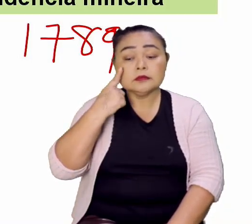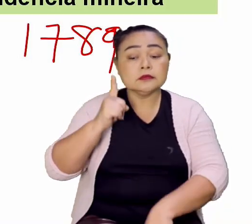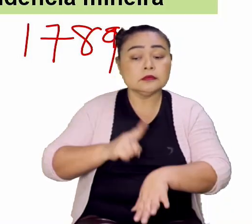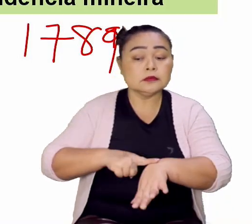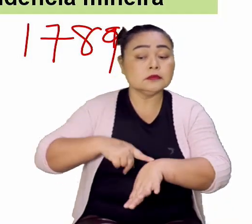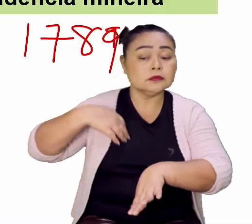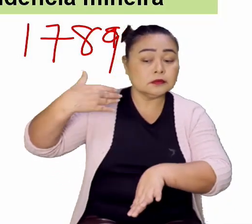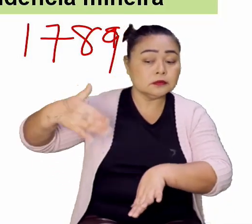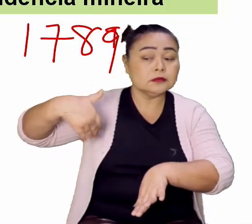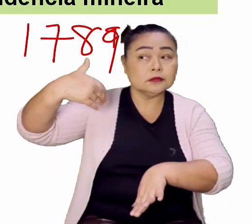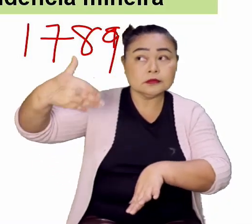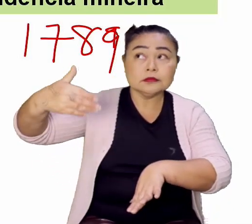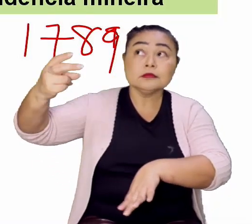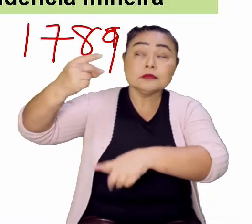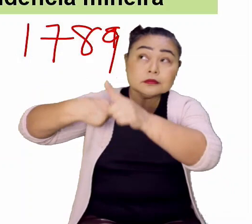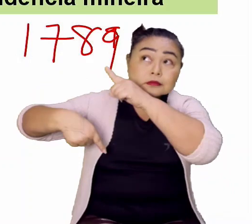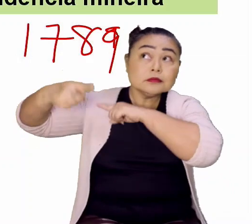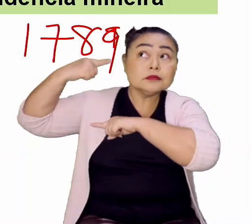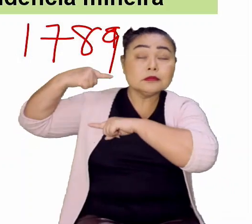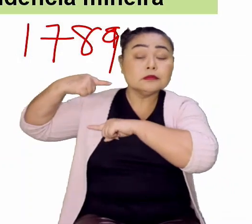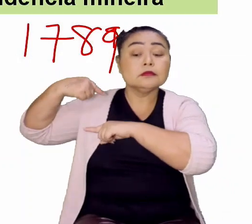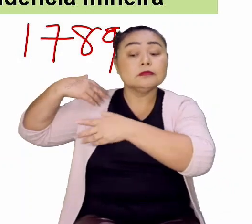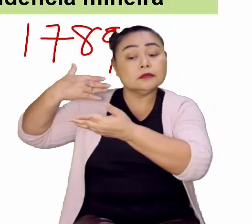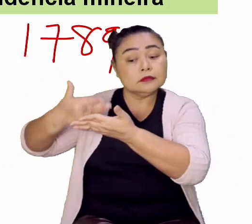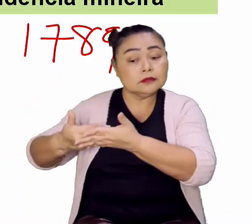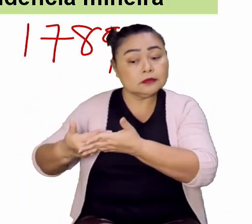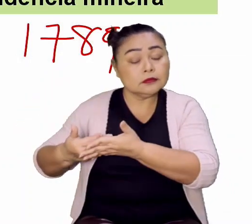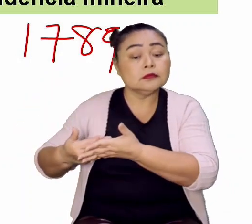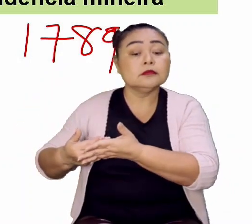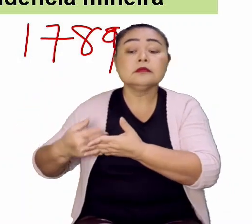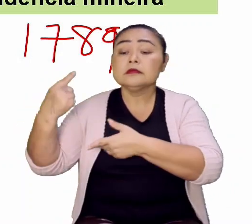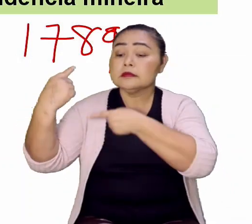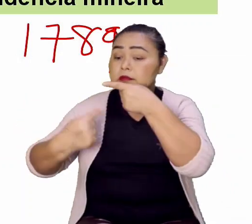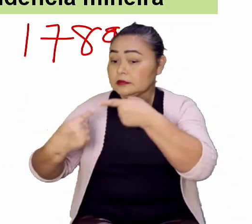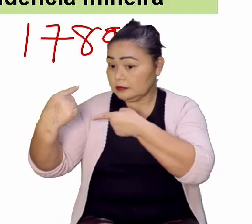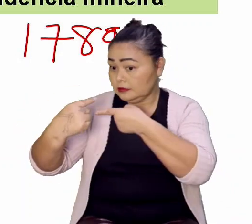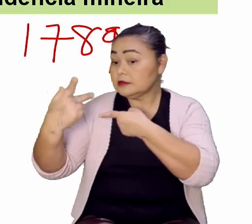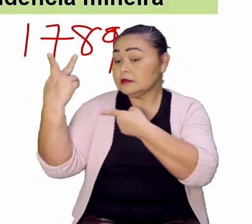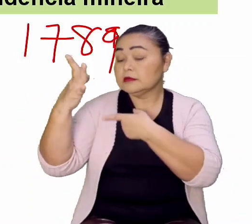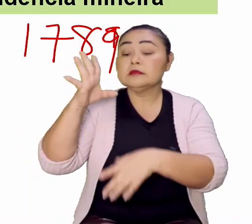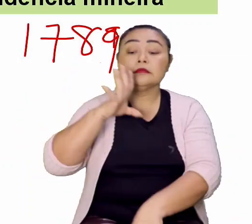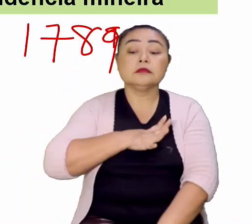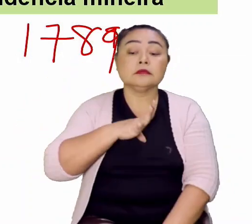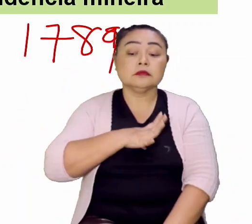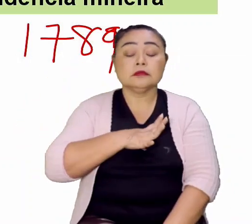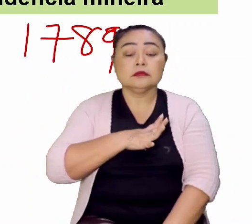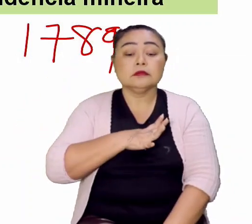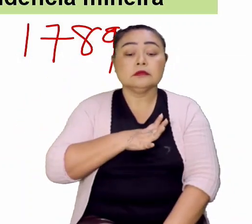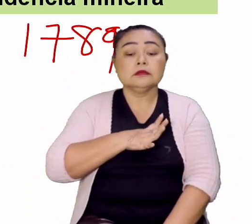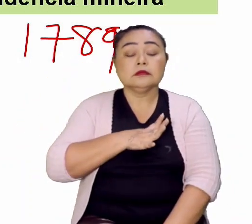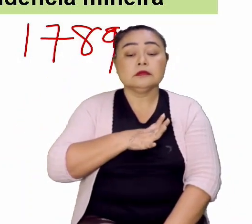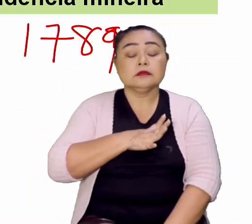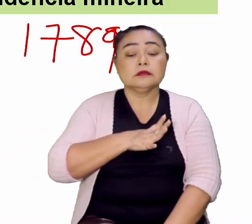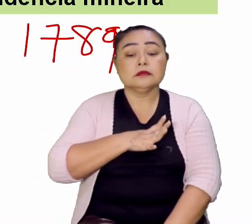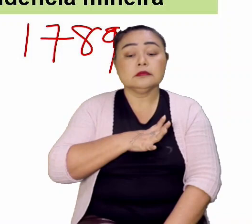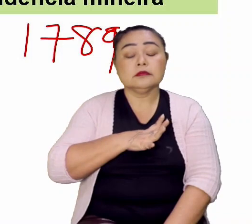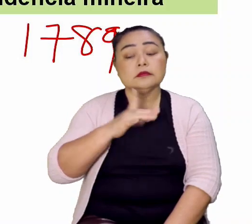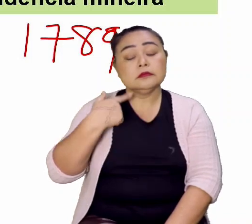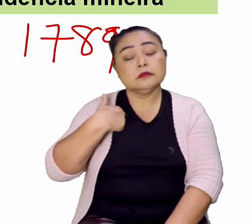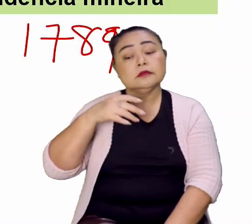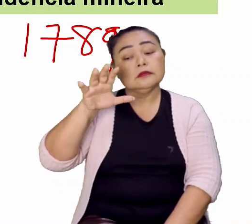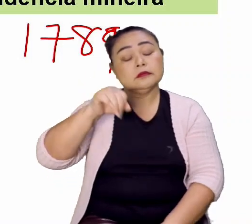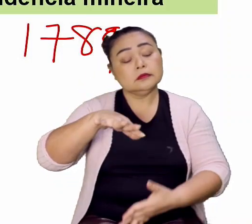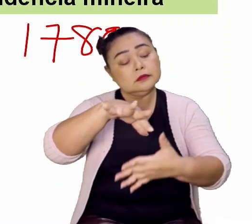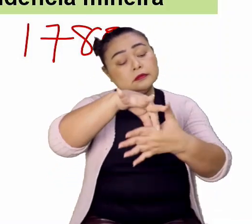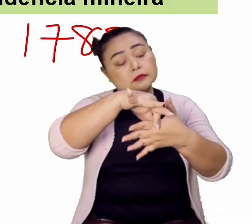já isso ocorreu. Mas era uma política portuguesa. Essa de pegar o líder,